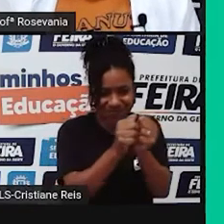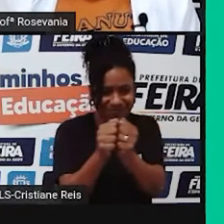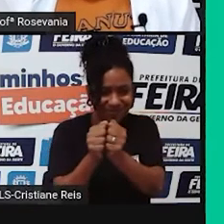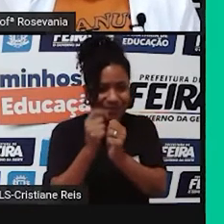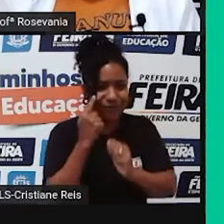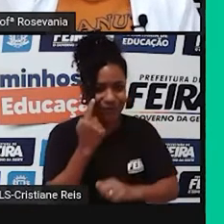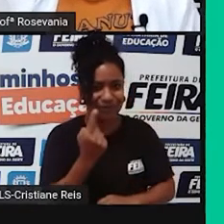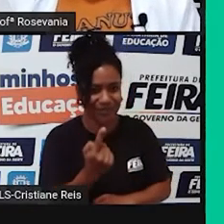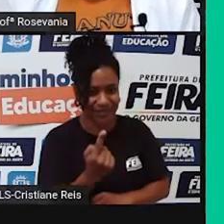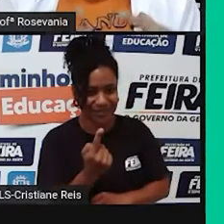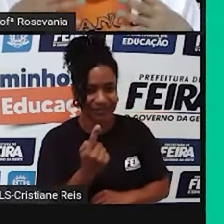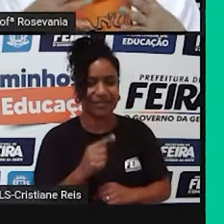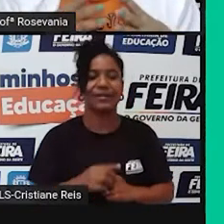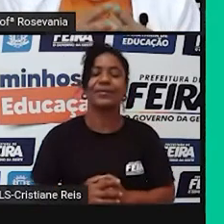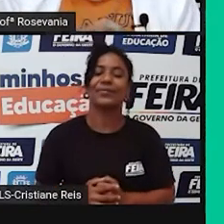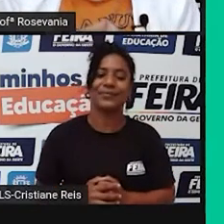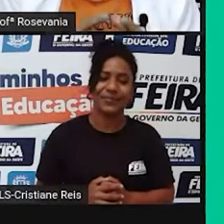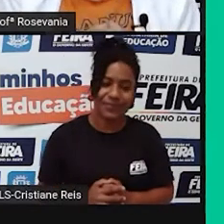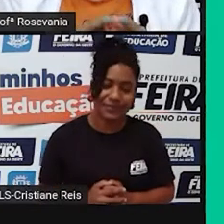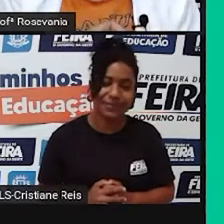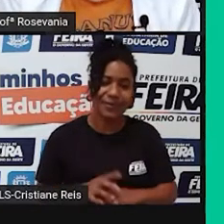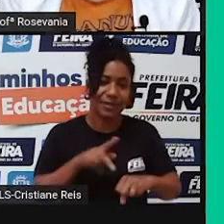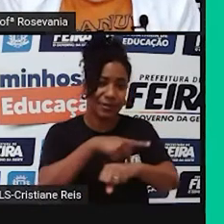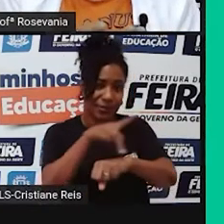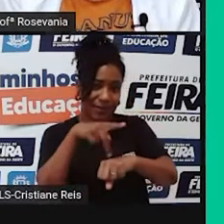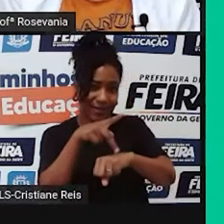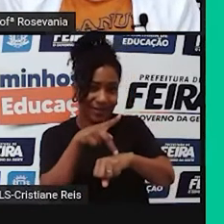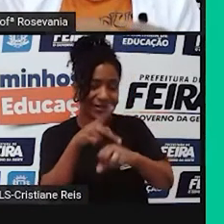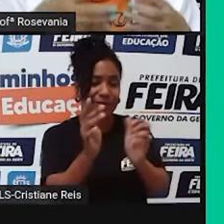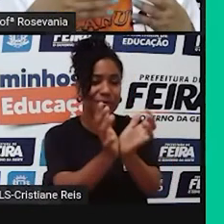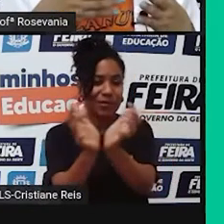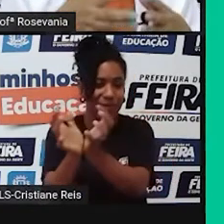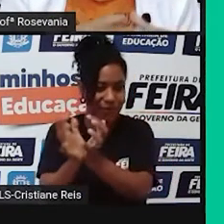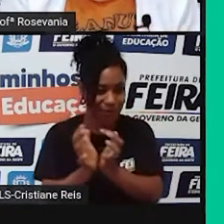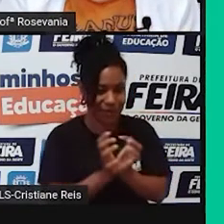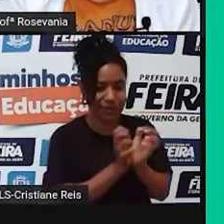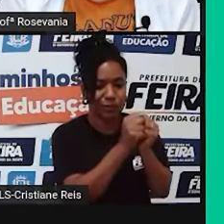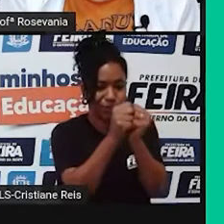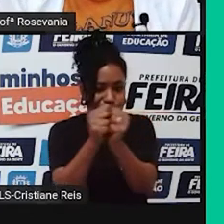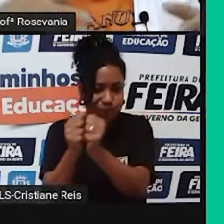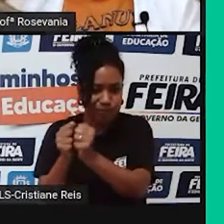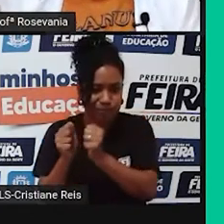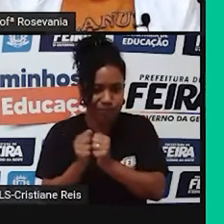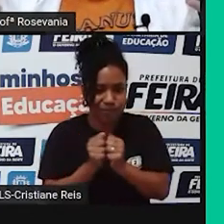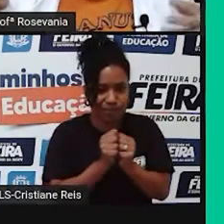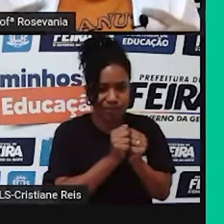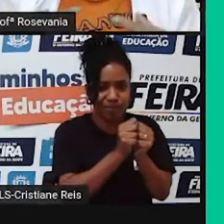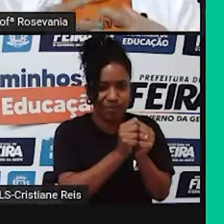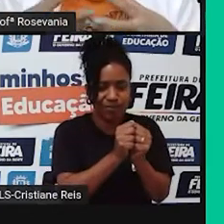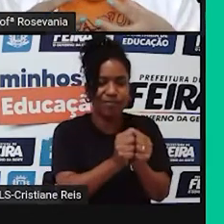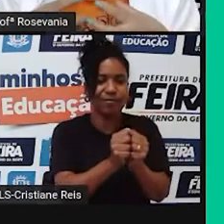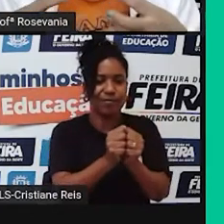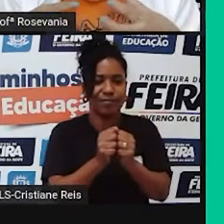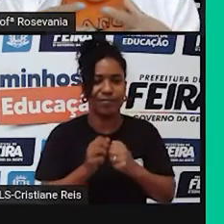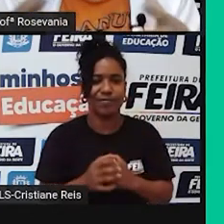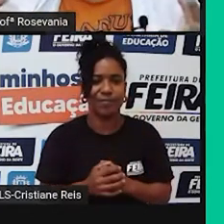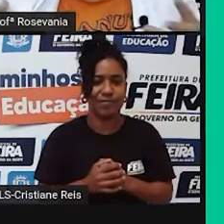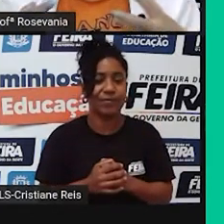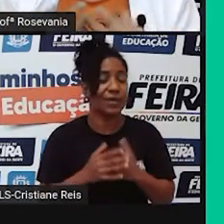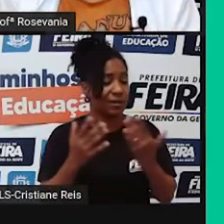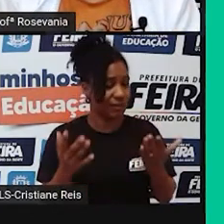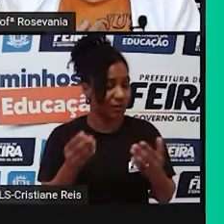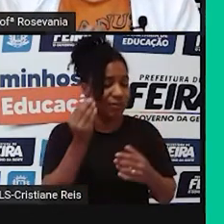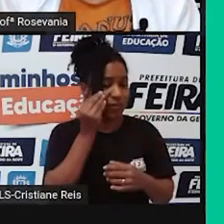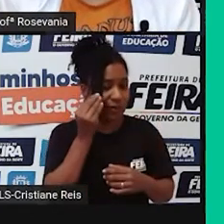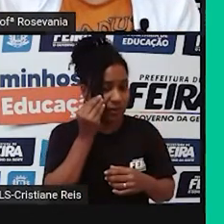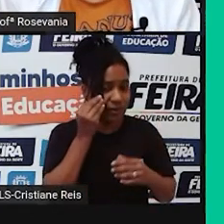né? Então, o país povoado significa que o espaço foi bem, a população foi bem